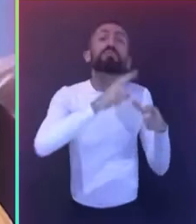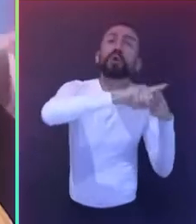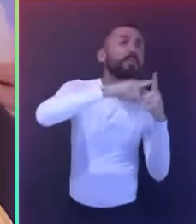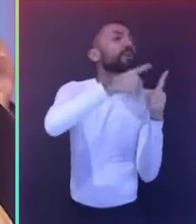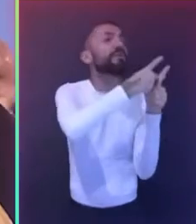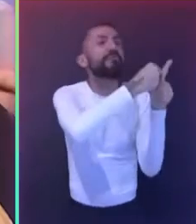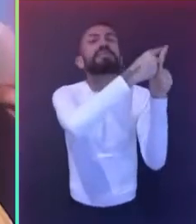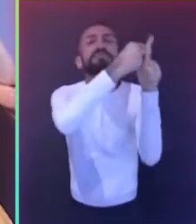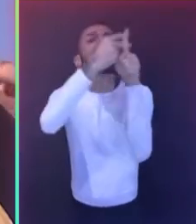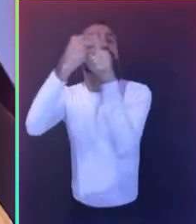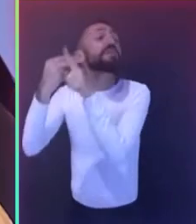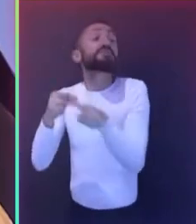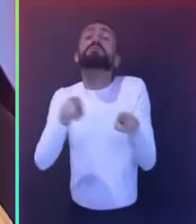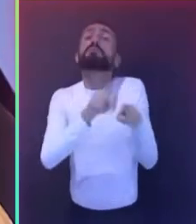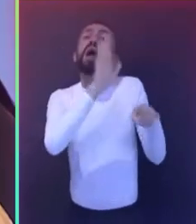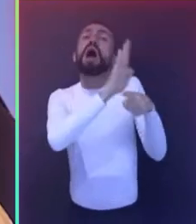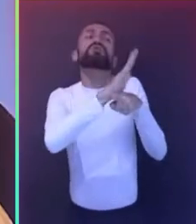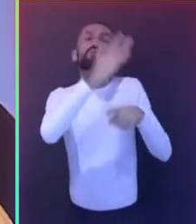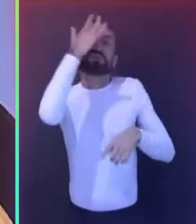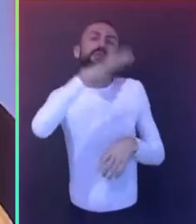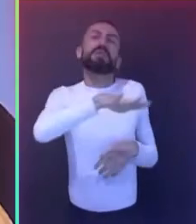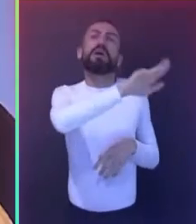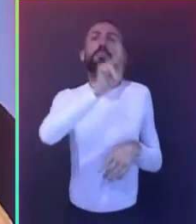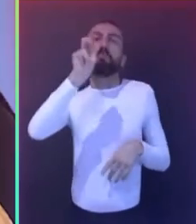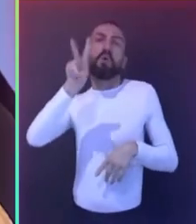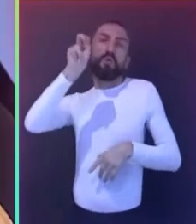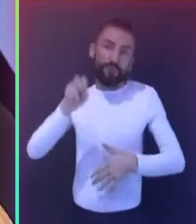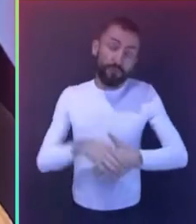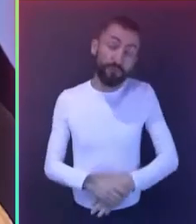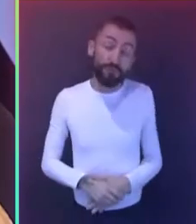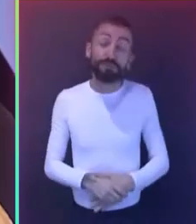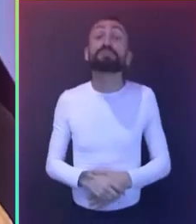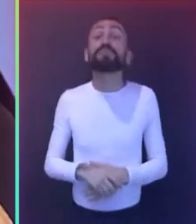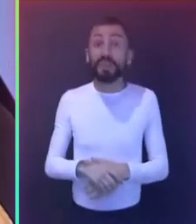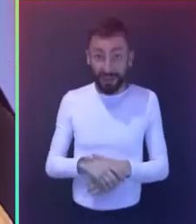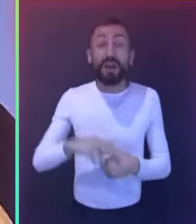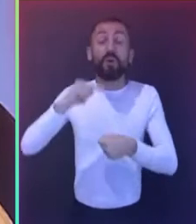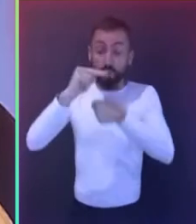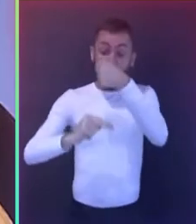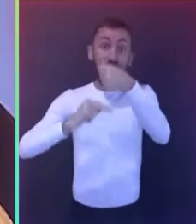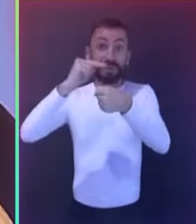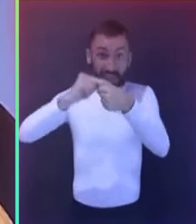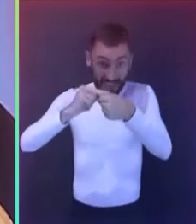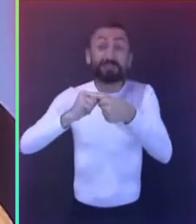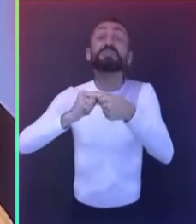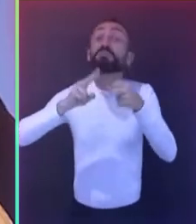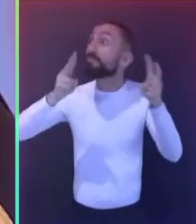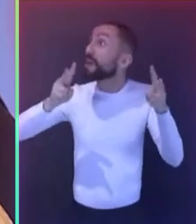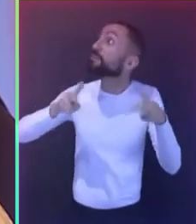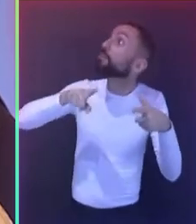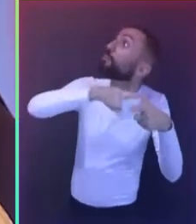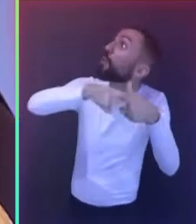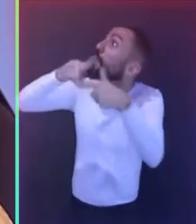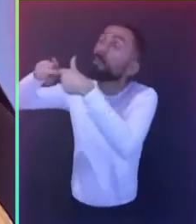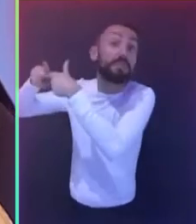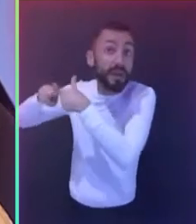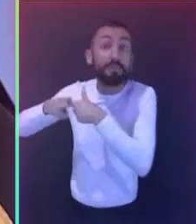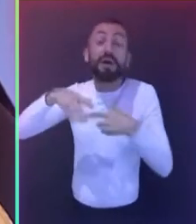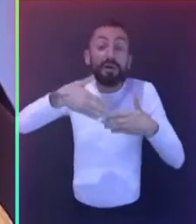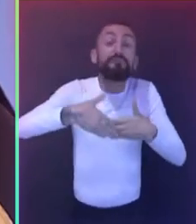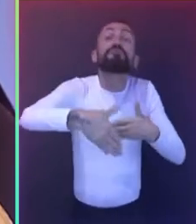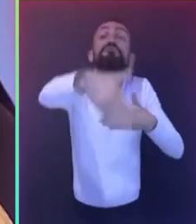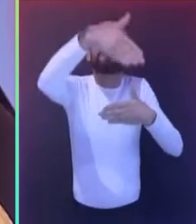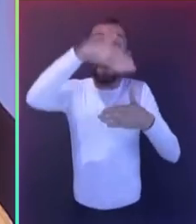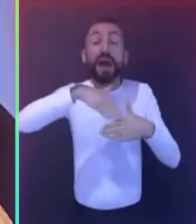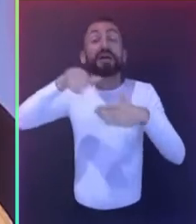necessidades da população. E é esta universidade, neste contexto crítico, que estará sob a